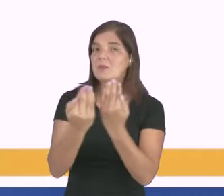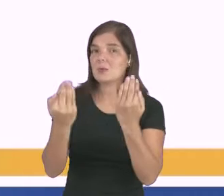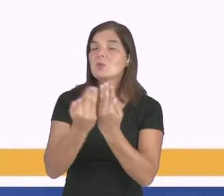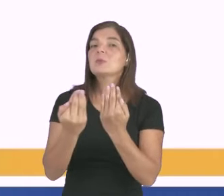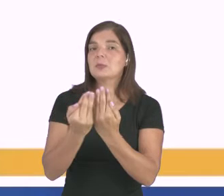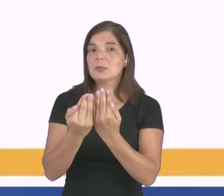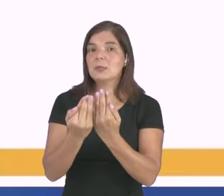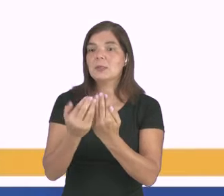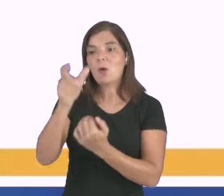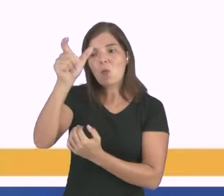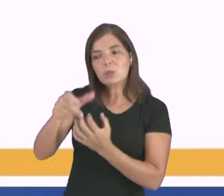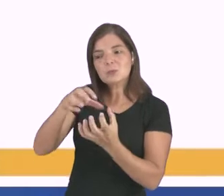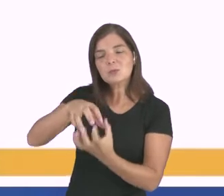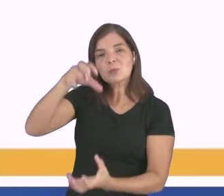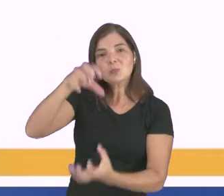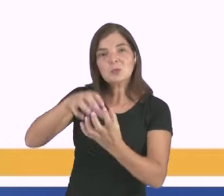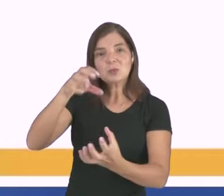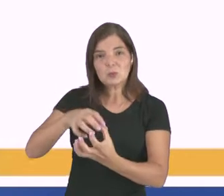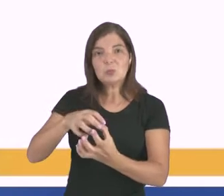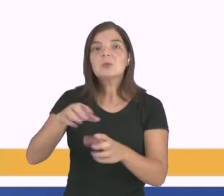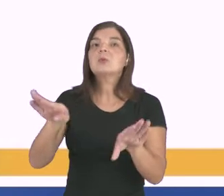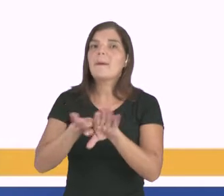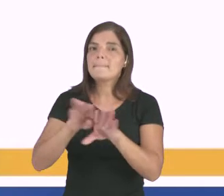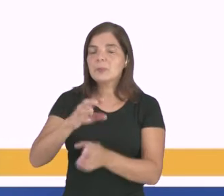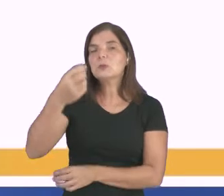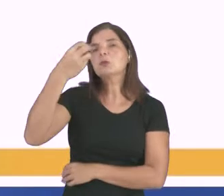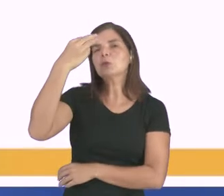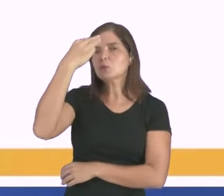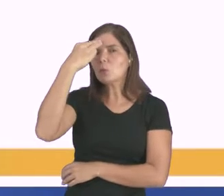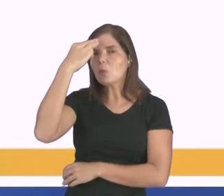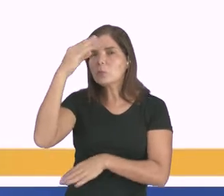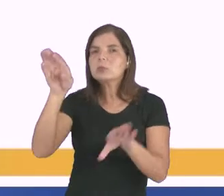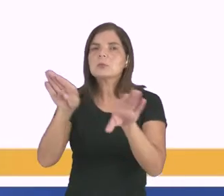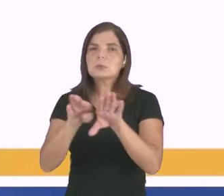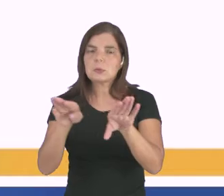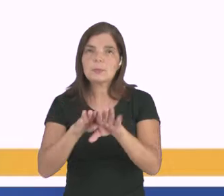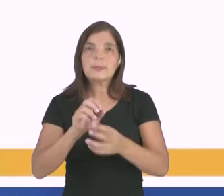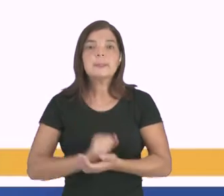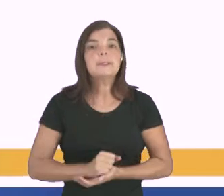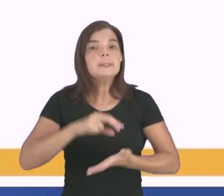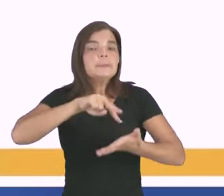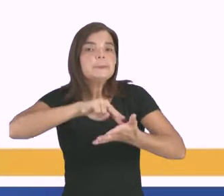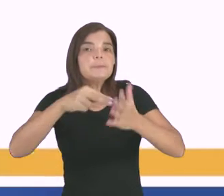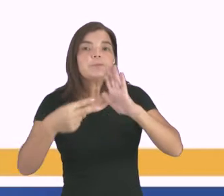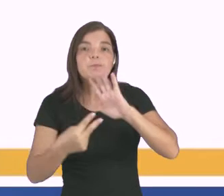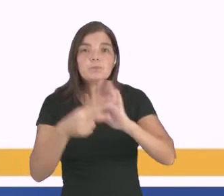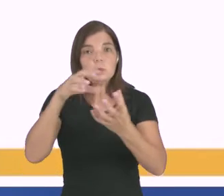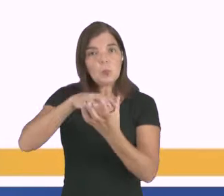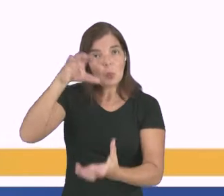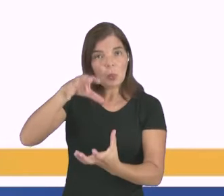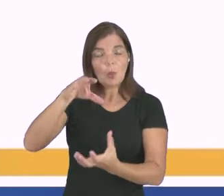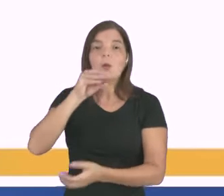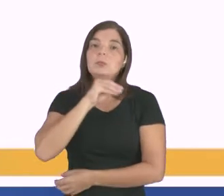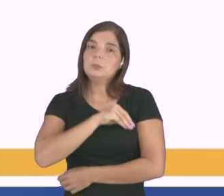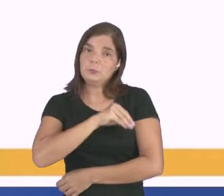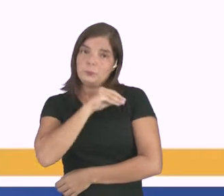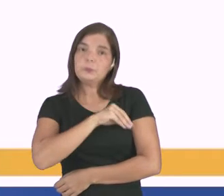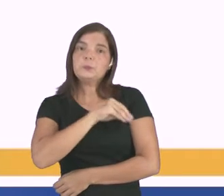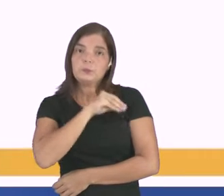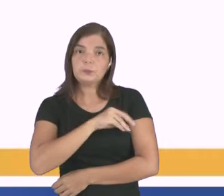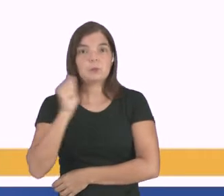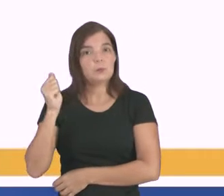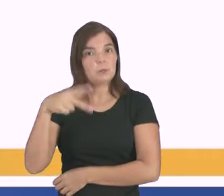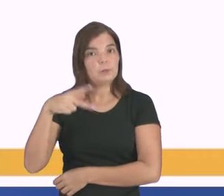psíquicas de controlarem os seus rendimentos e patrimônios. Ou seja, o idoso recebe ali, tem a sua